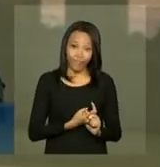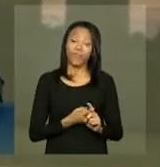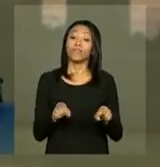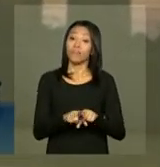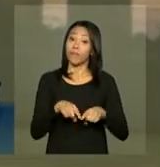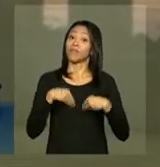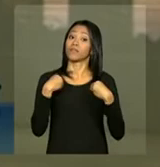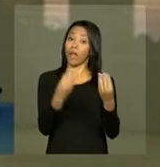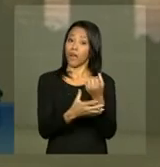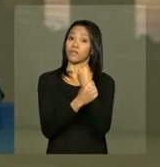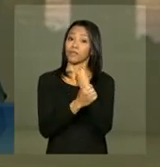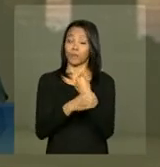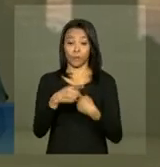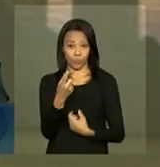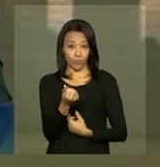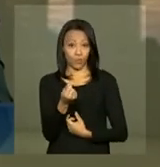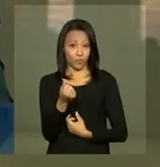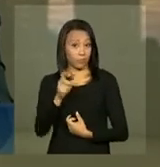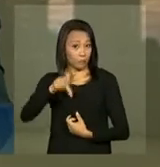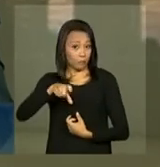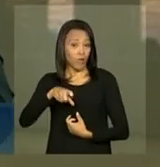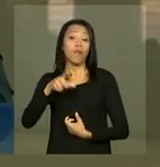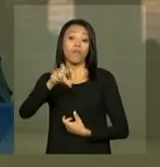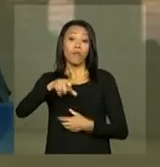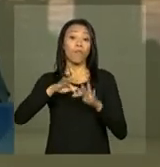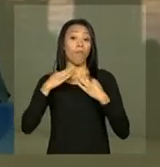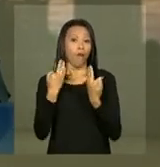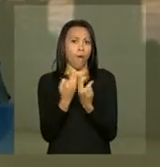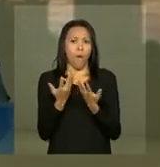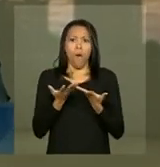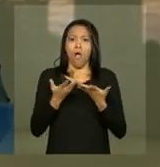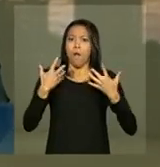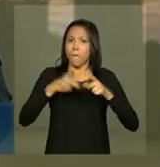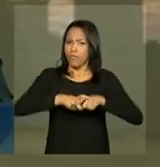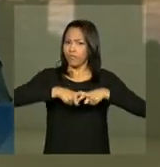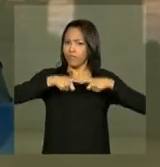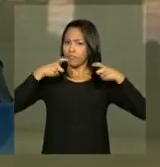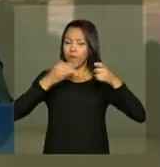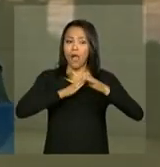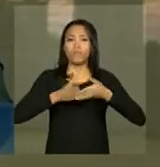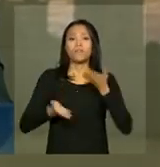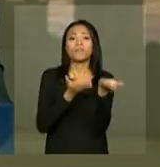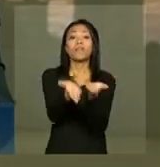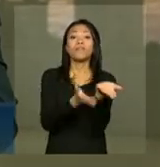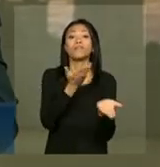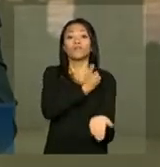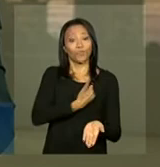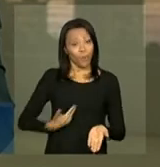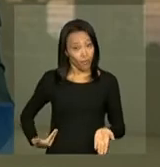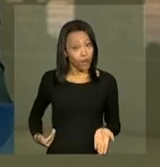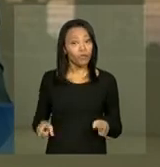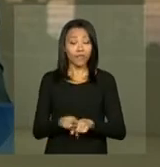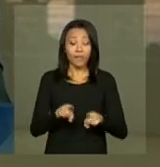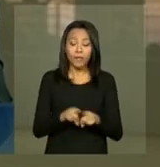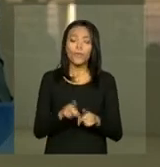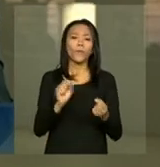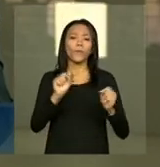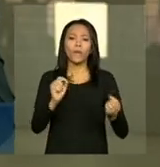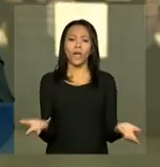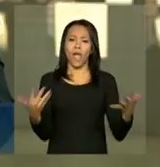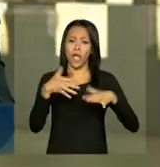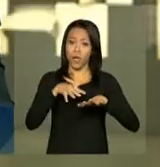de garantir renda, o programa Bolsa Família tem ampliado o acesso a serviços públicos e também promovido a inclusão